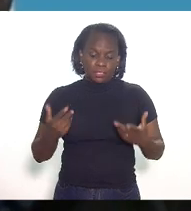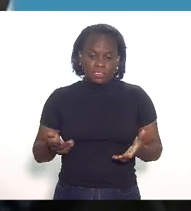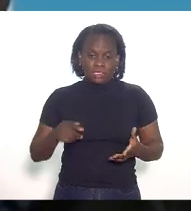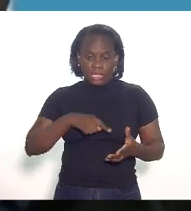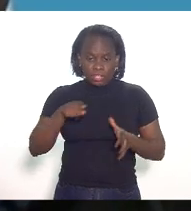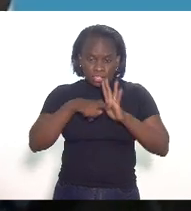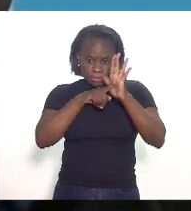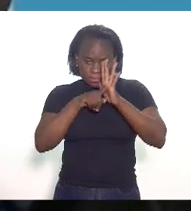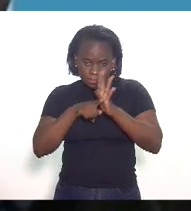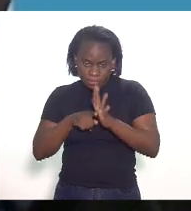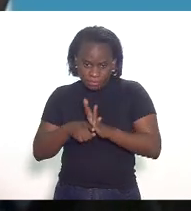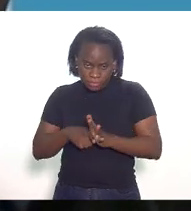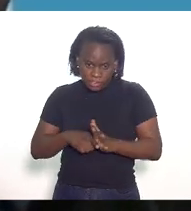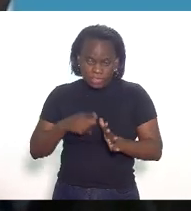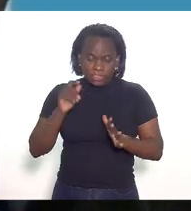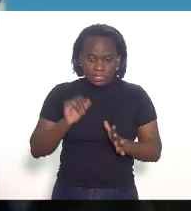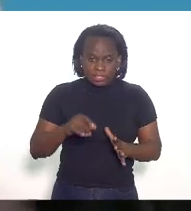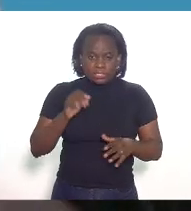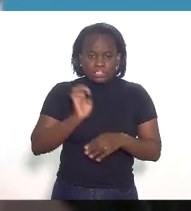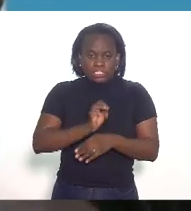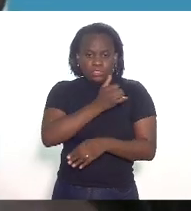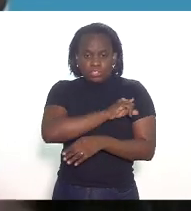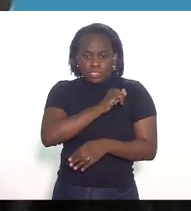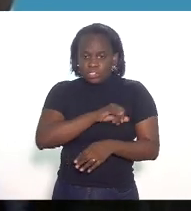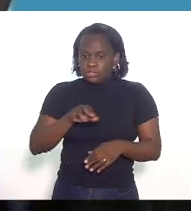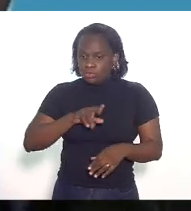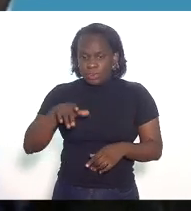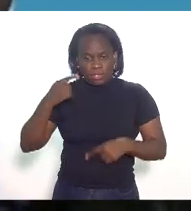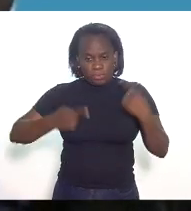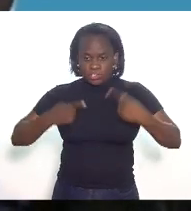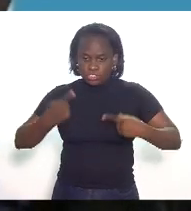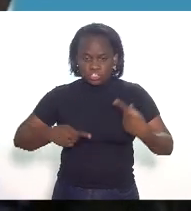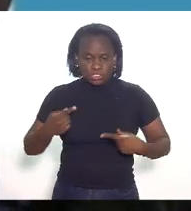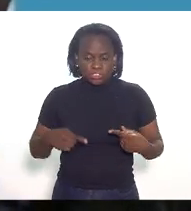análises se a geração do estado do Rio não for competitiva